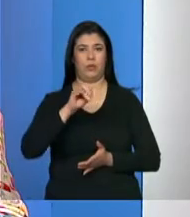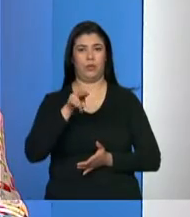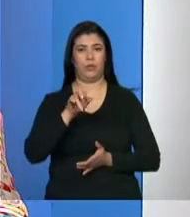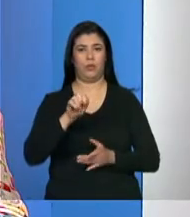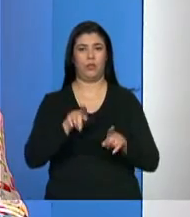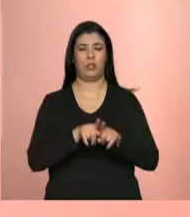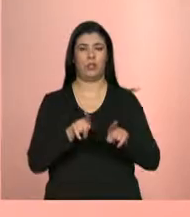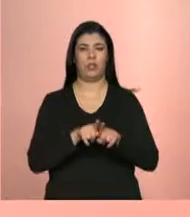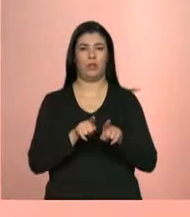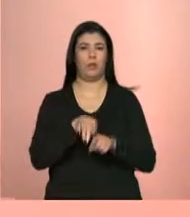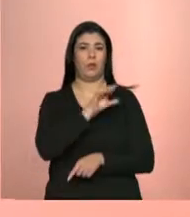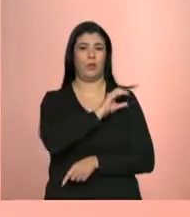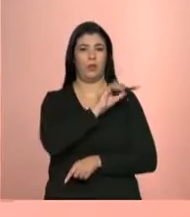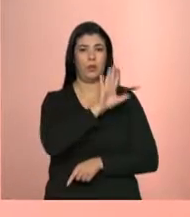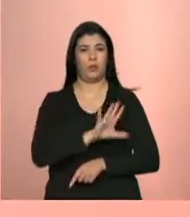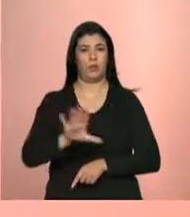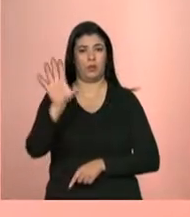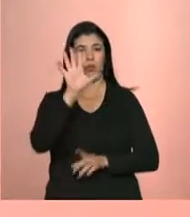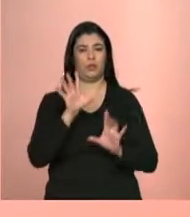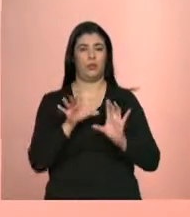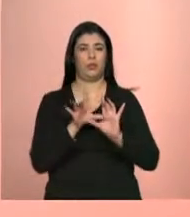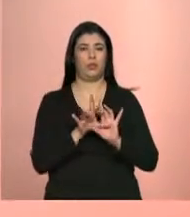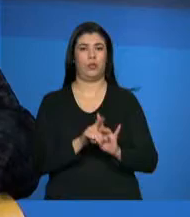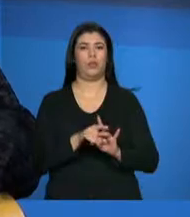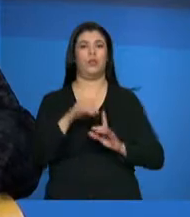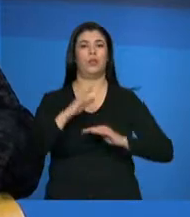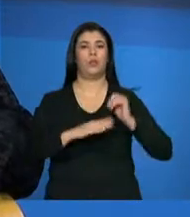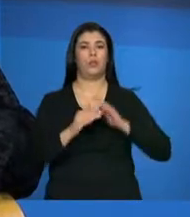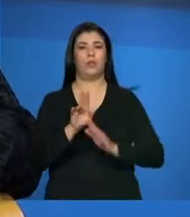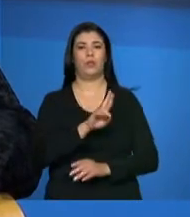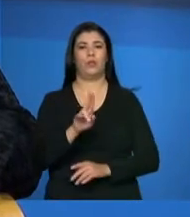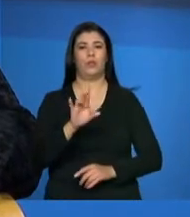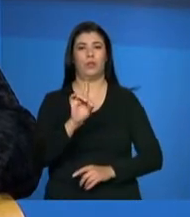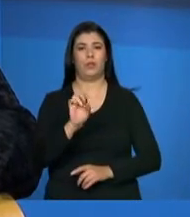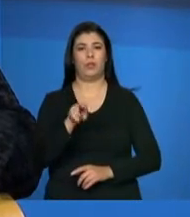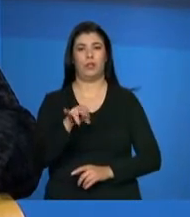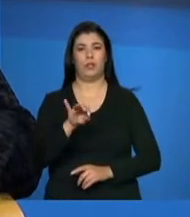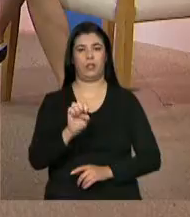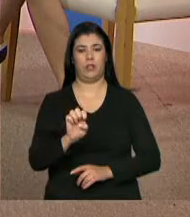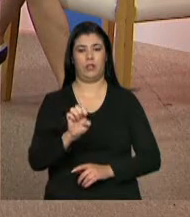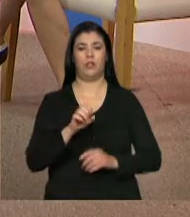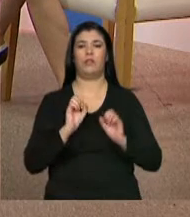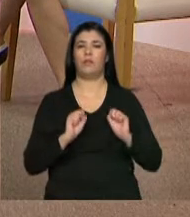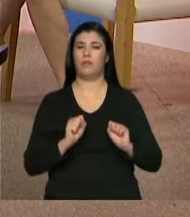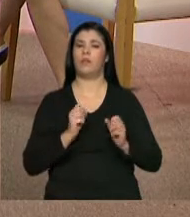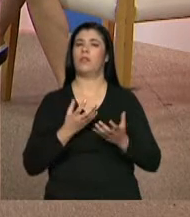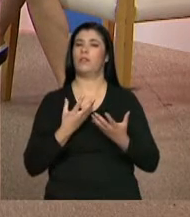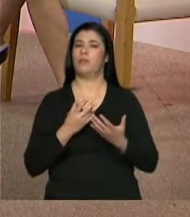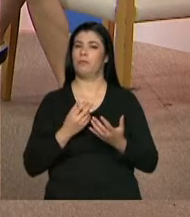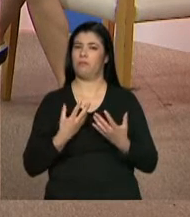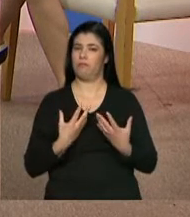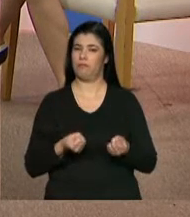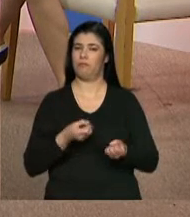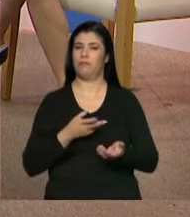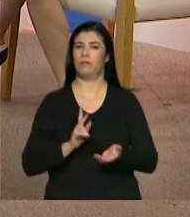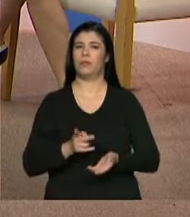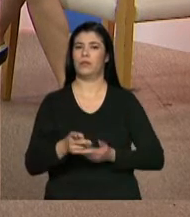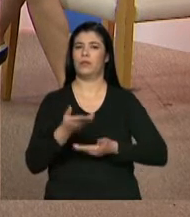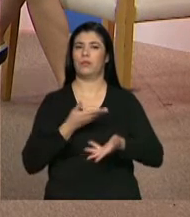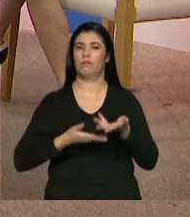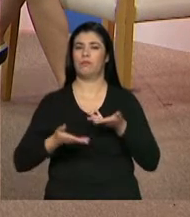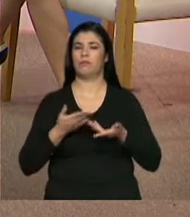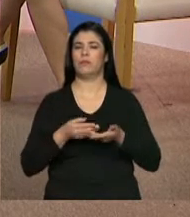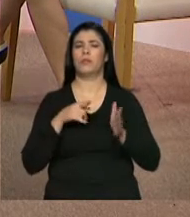coordenadora geral de integração de ações, Denise Direito. Bom, vamos continuar a nossa conversa. Ainda falando um pouquinho sobre os programas,